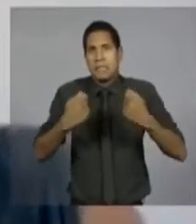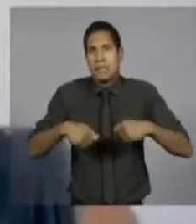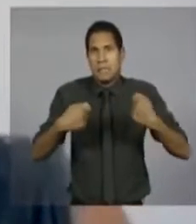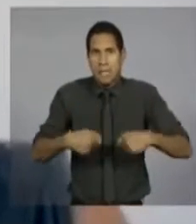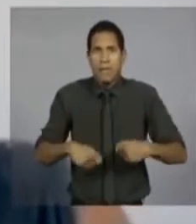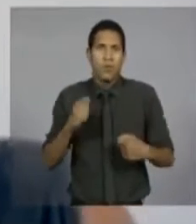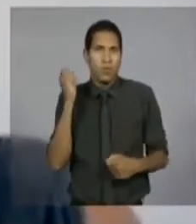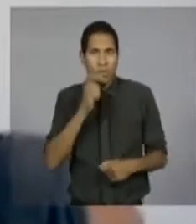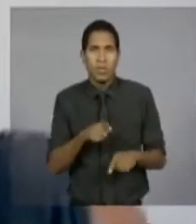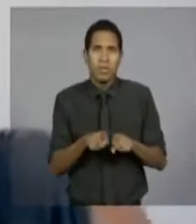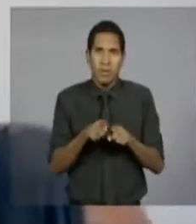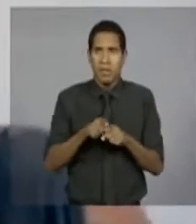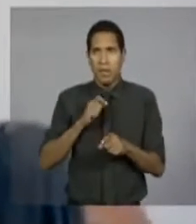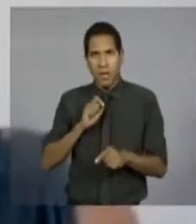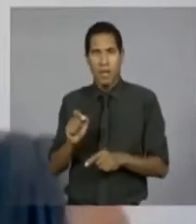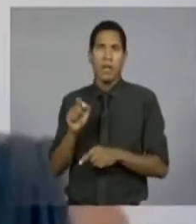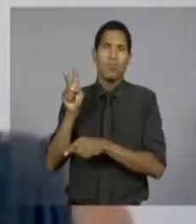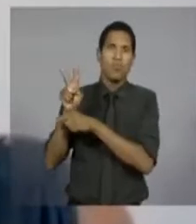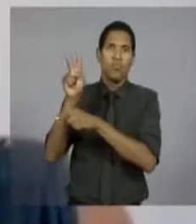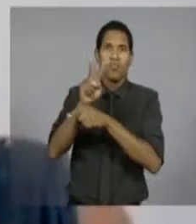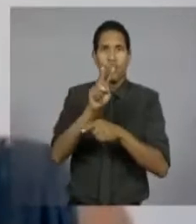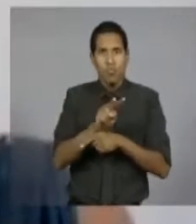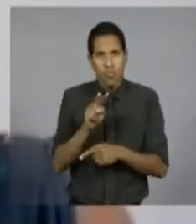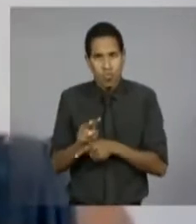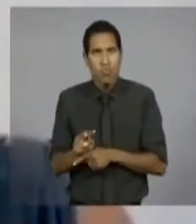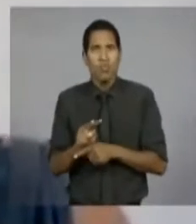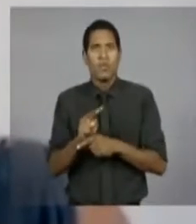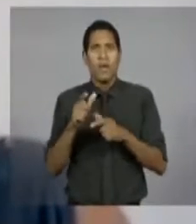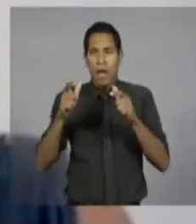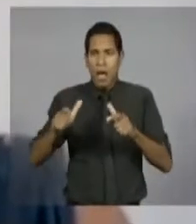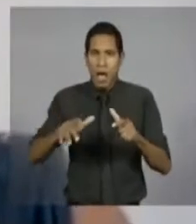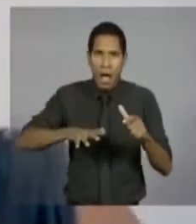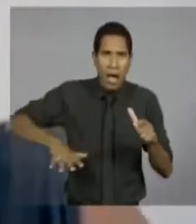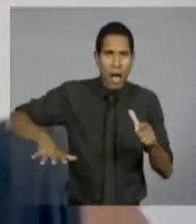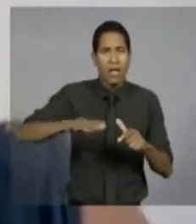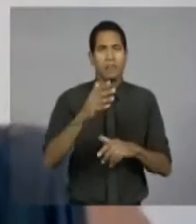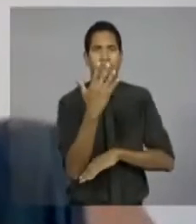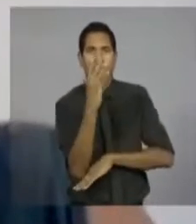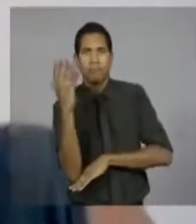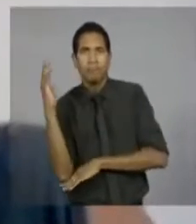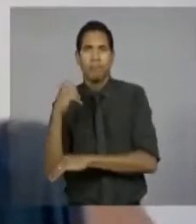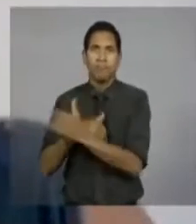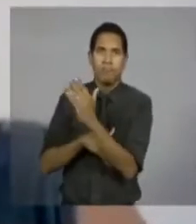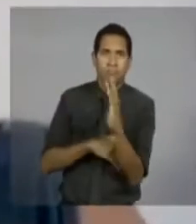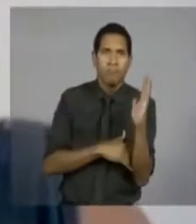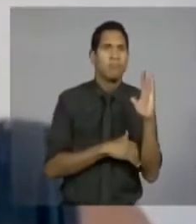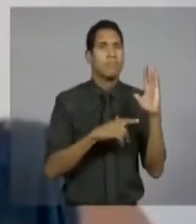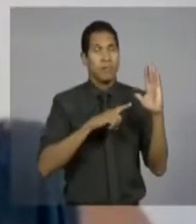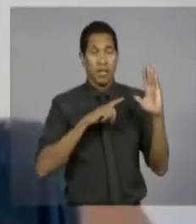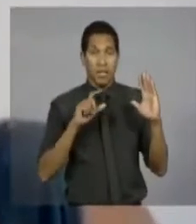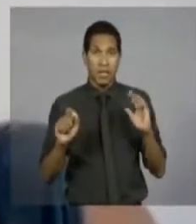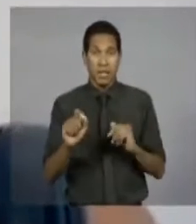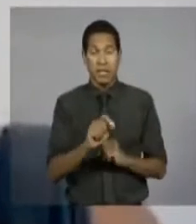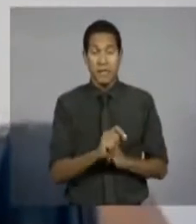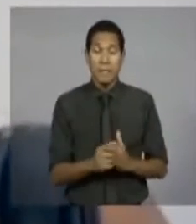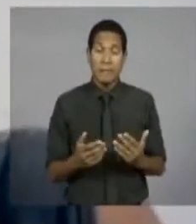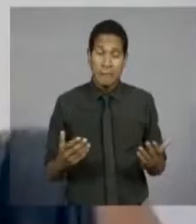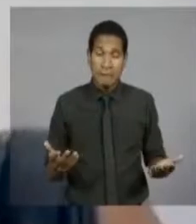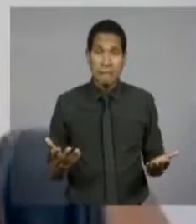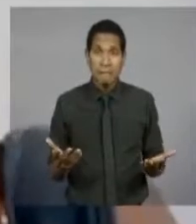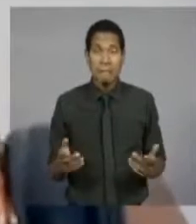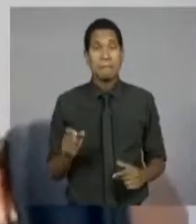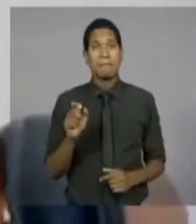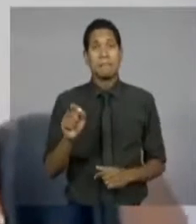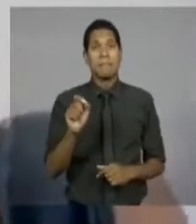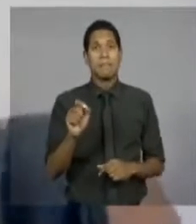para a conservação, para a preservação de áreas que impactam a cidade, cuja